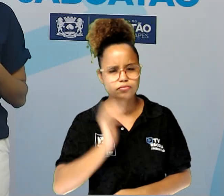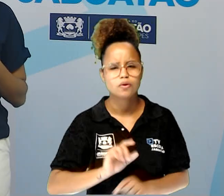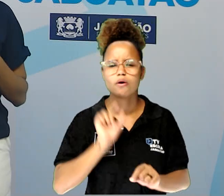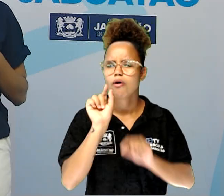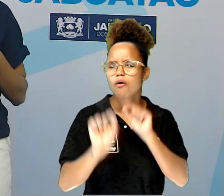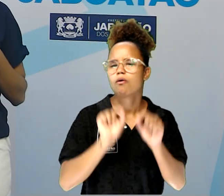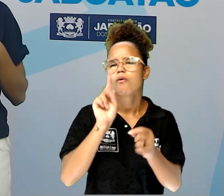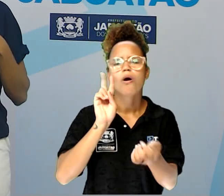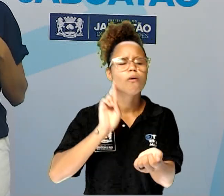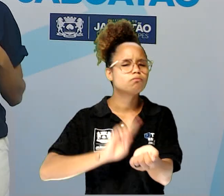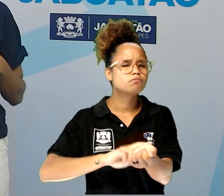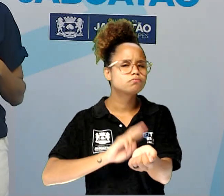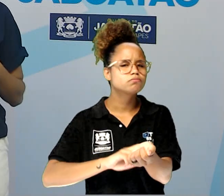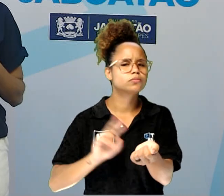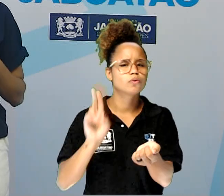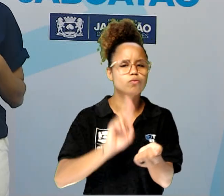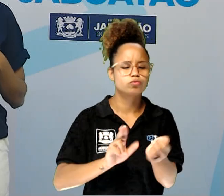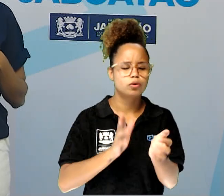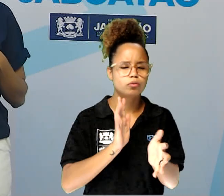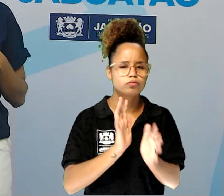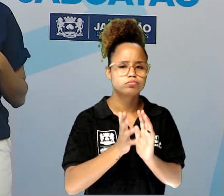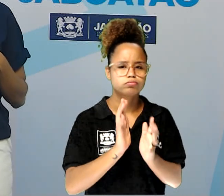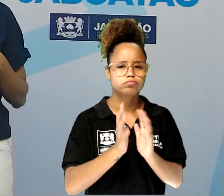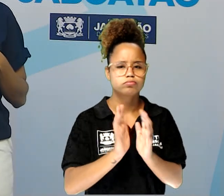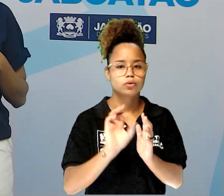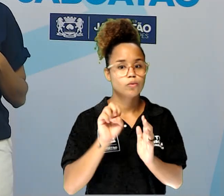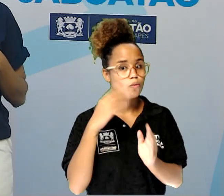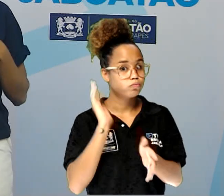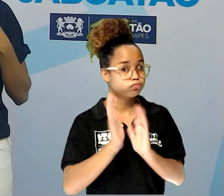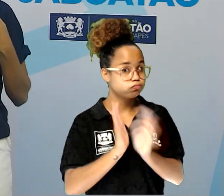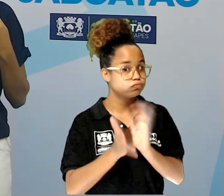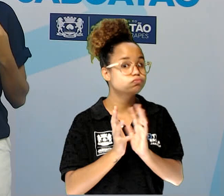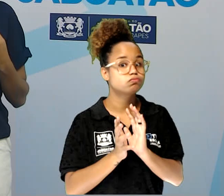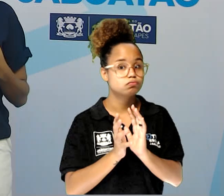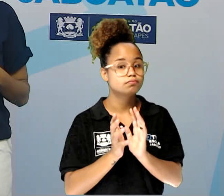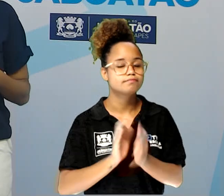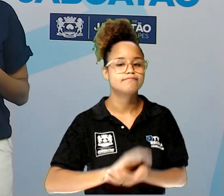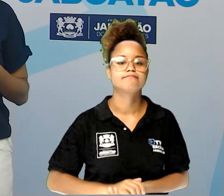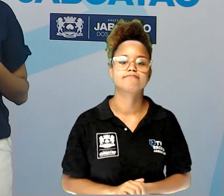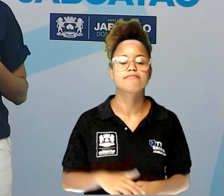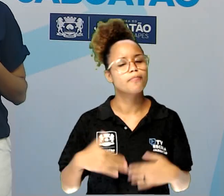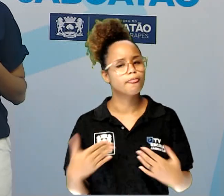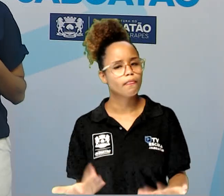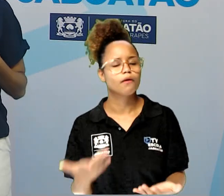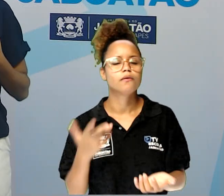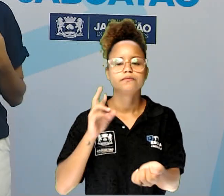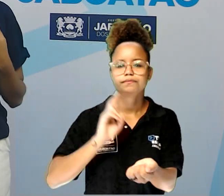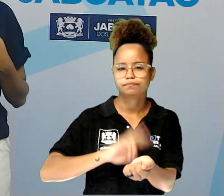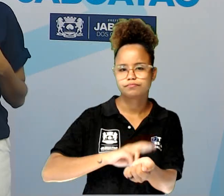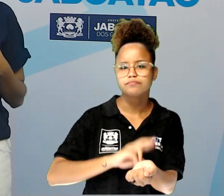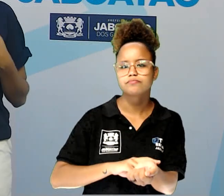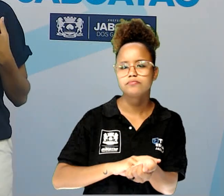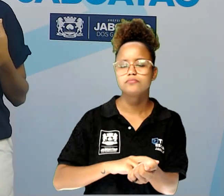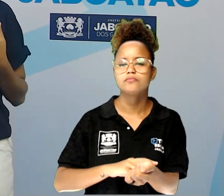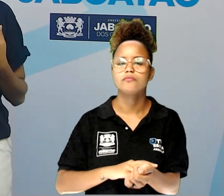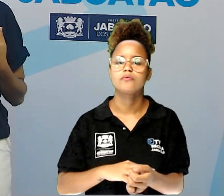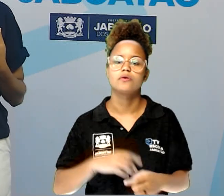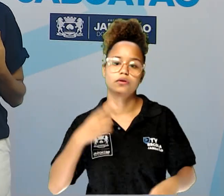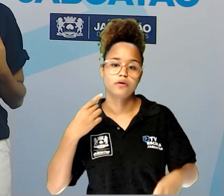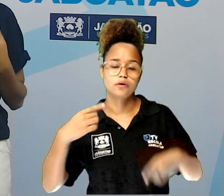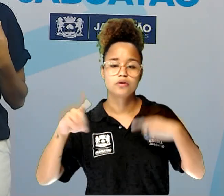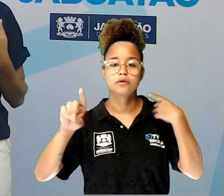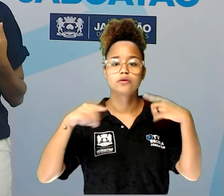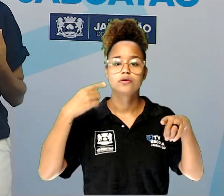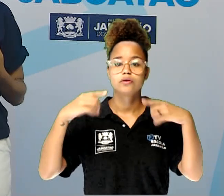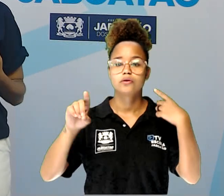ritmo a gente usa para poder falar? Pois bem, esse ritmo em música a gente